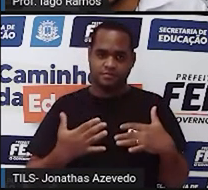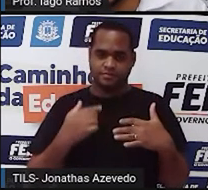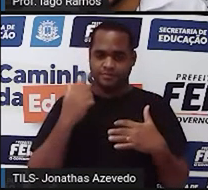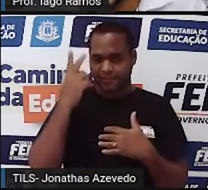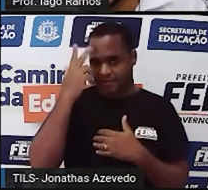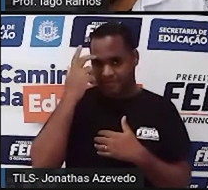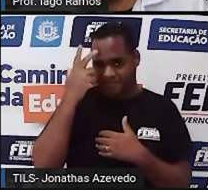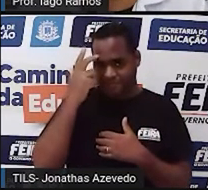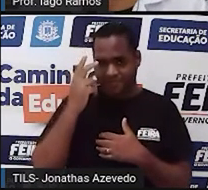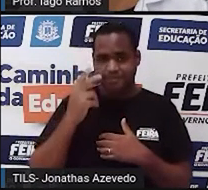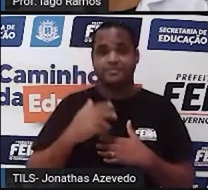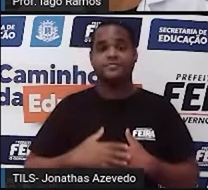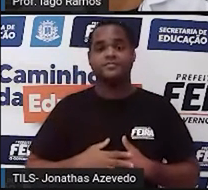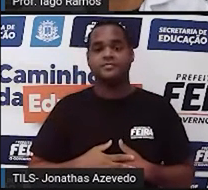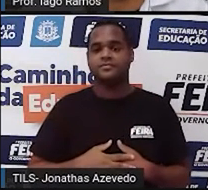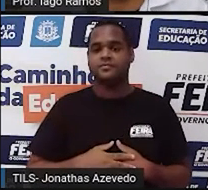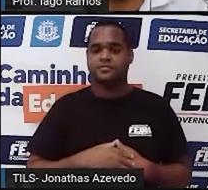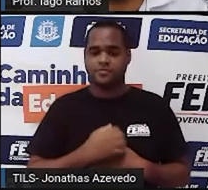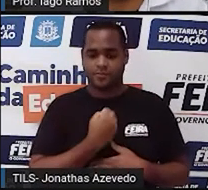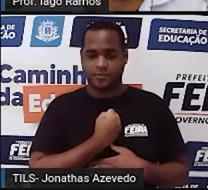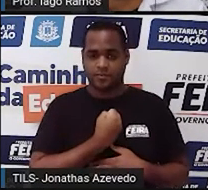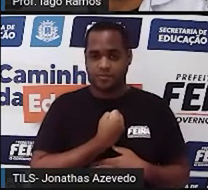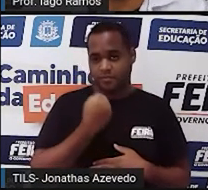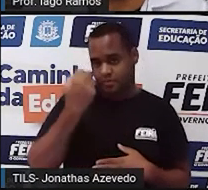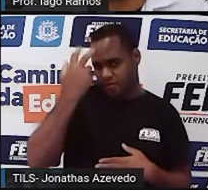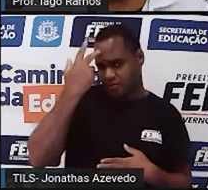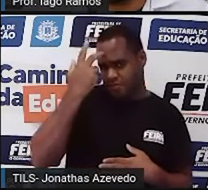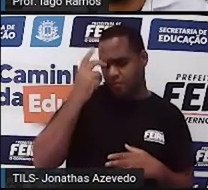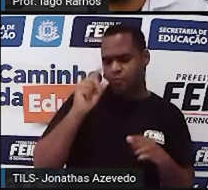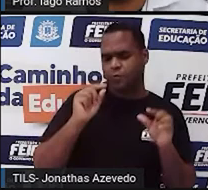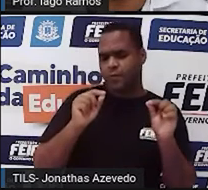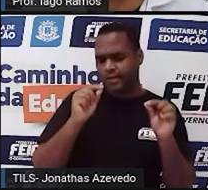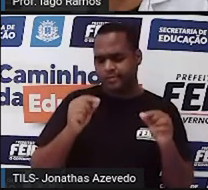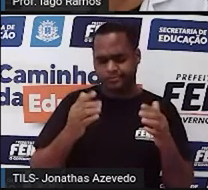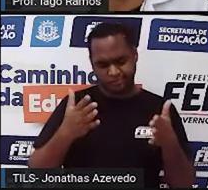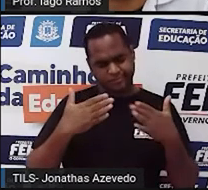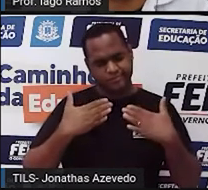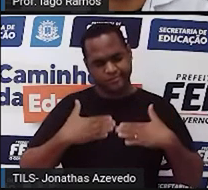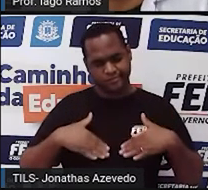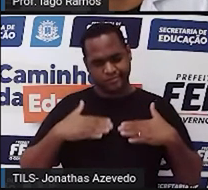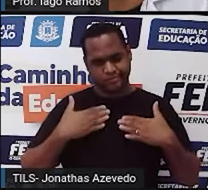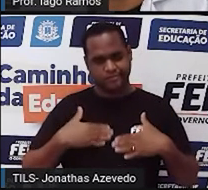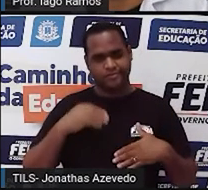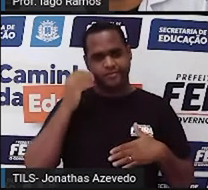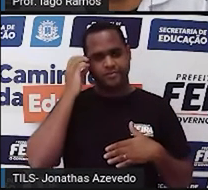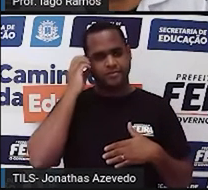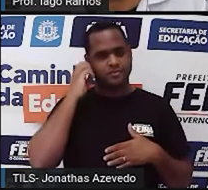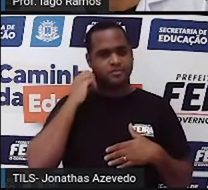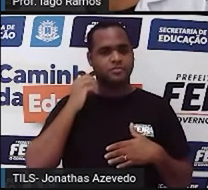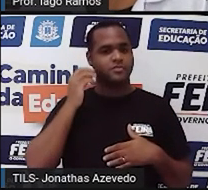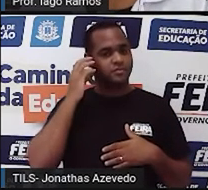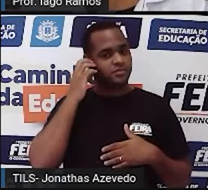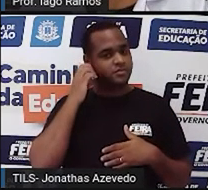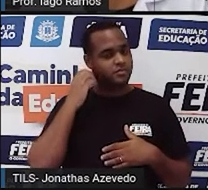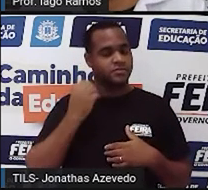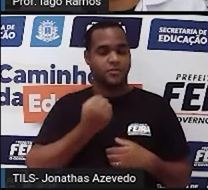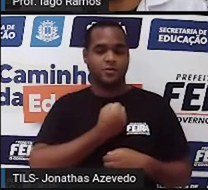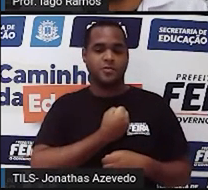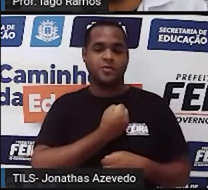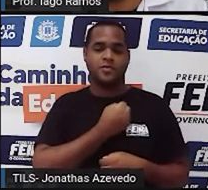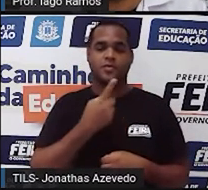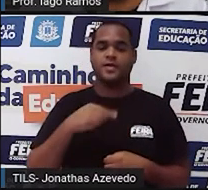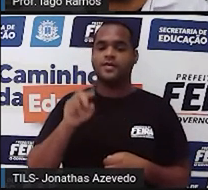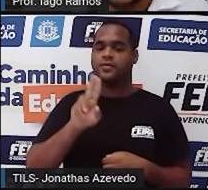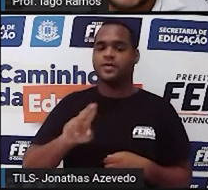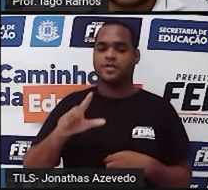naturais. E quem são os números naturais? Fica tranquilo, são os números que a gente já usa pra contar